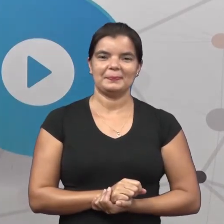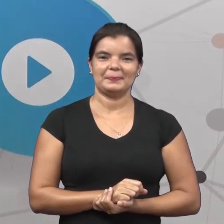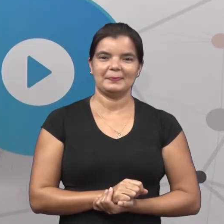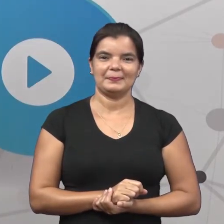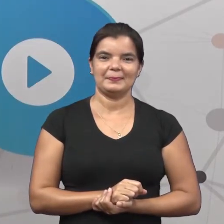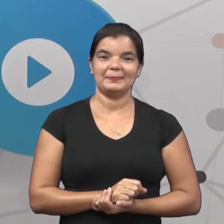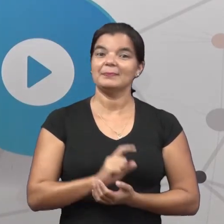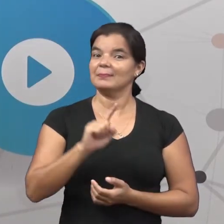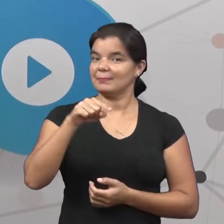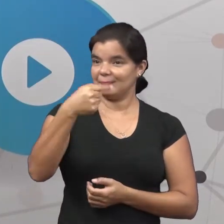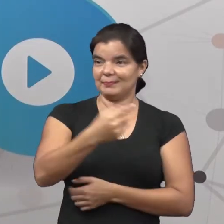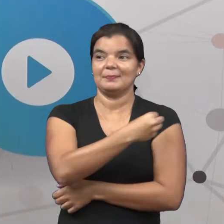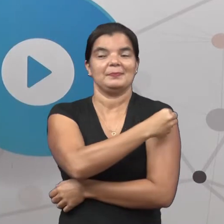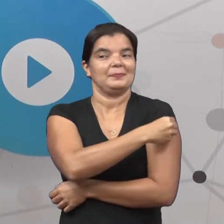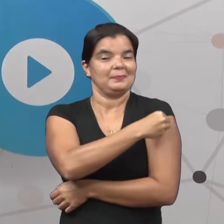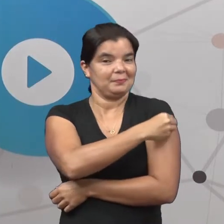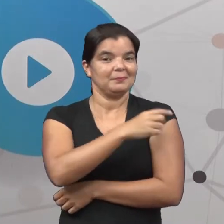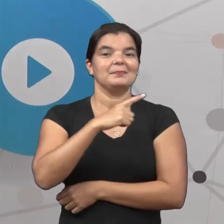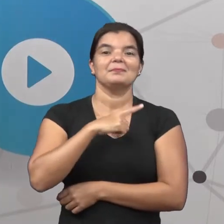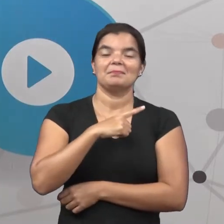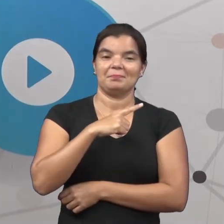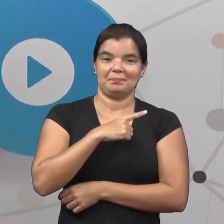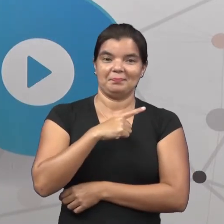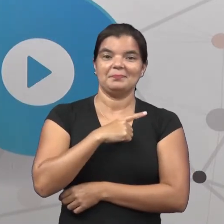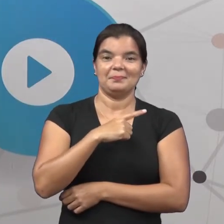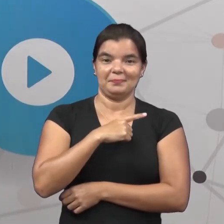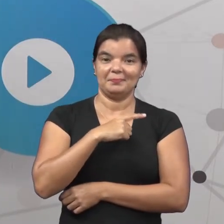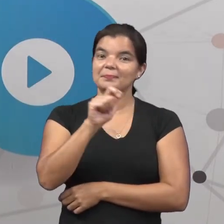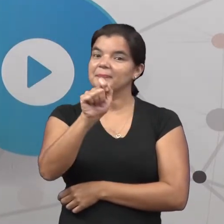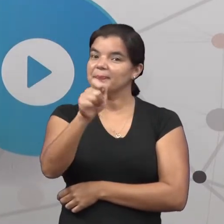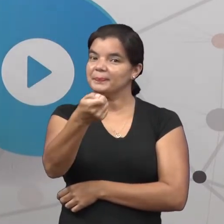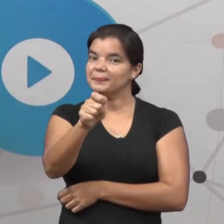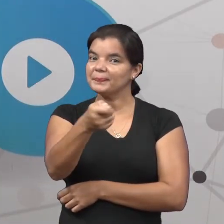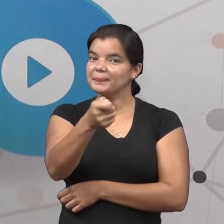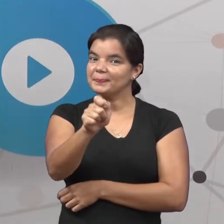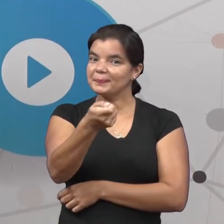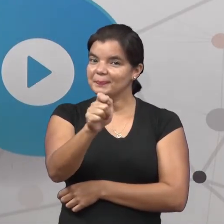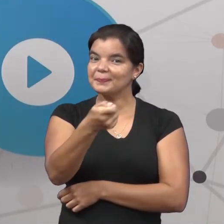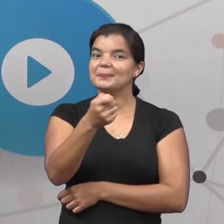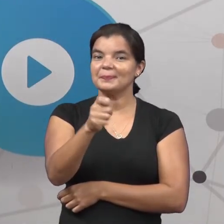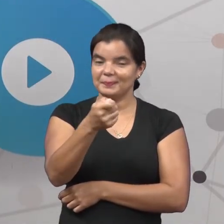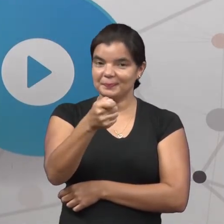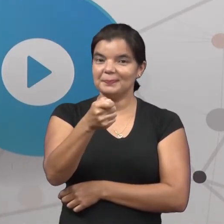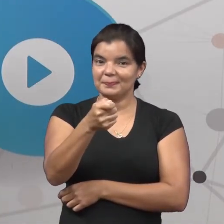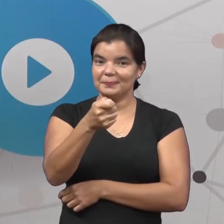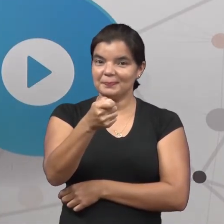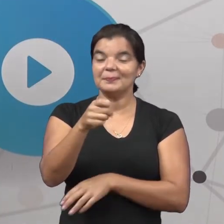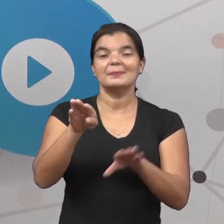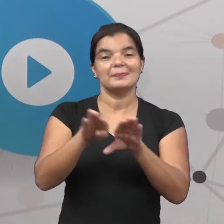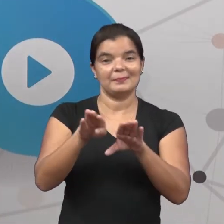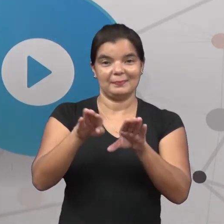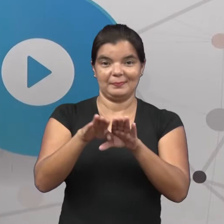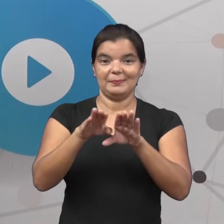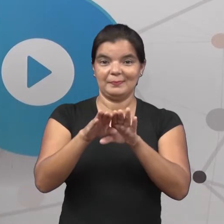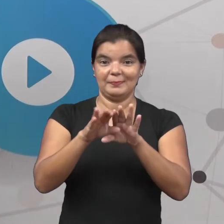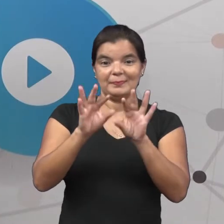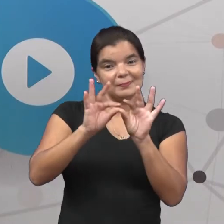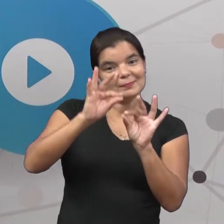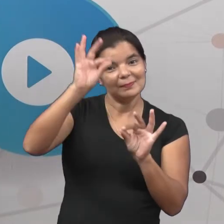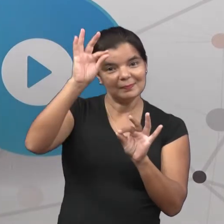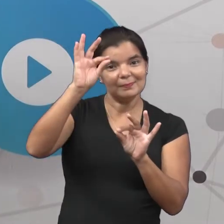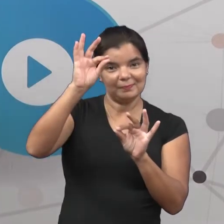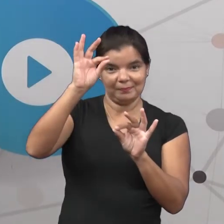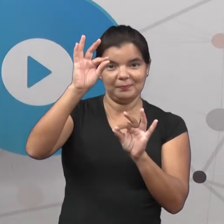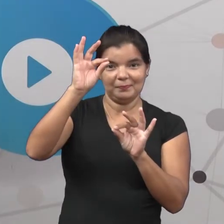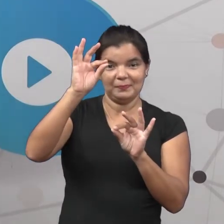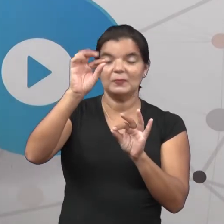Além do álcool, nós temos uma chave em um chaveiro, em formato de um